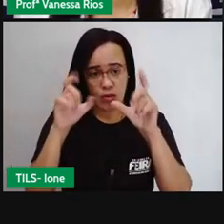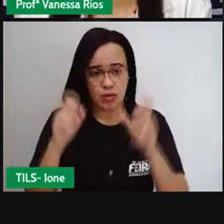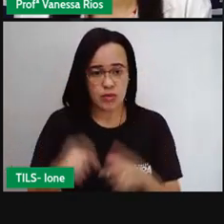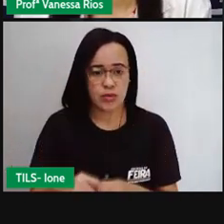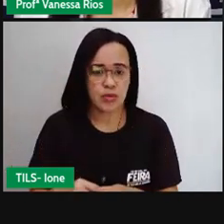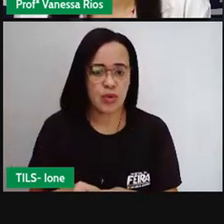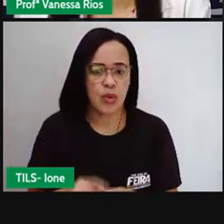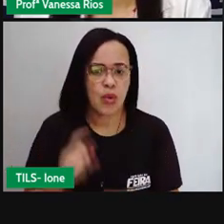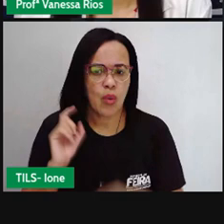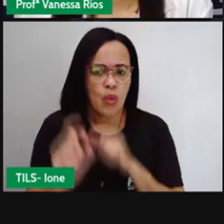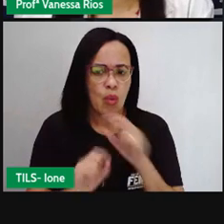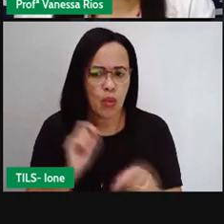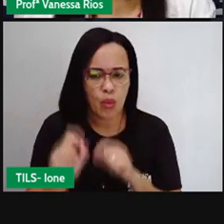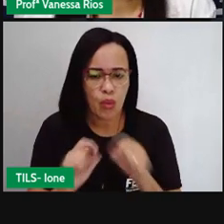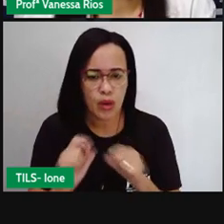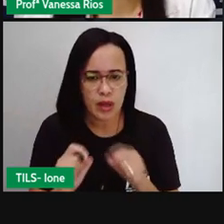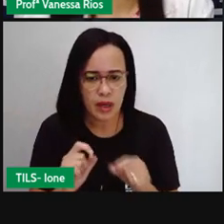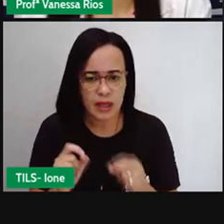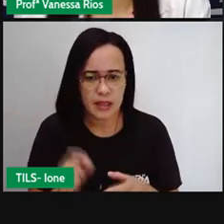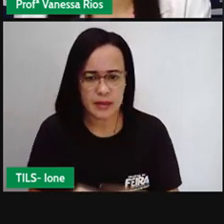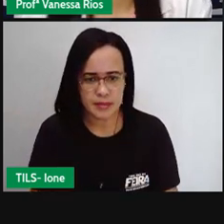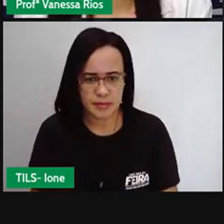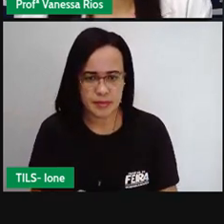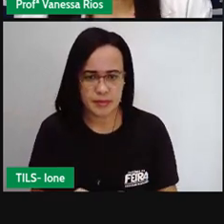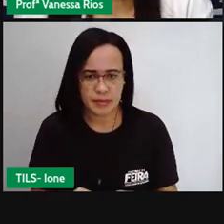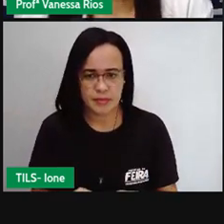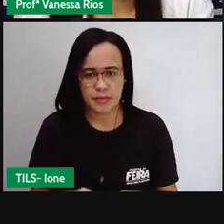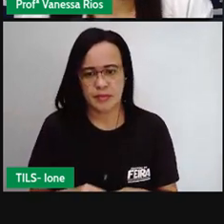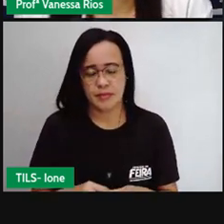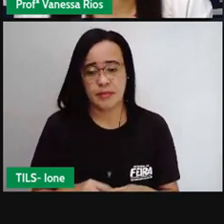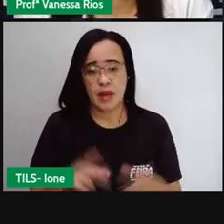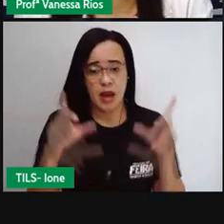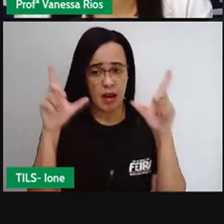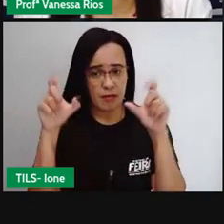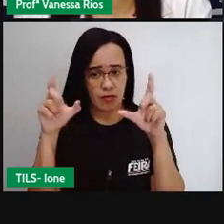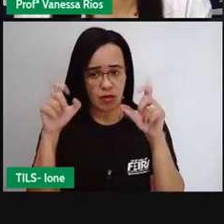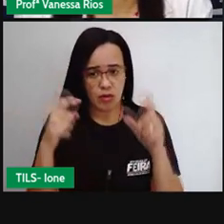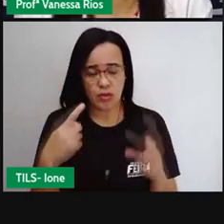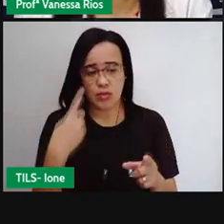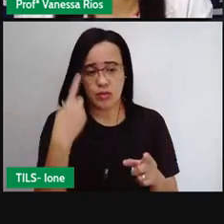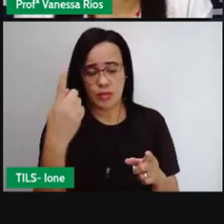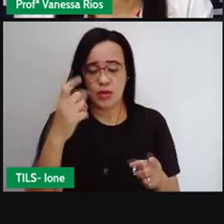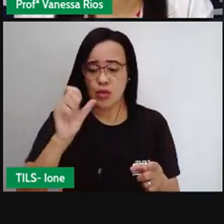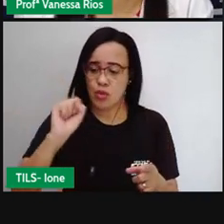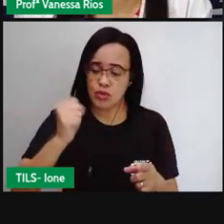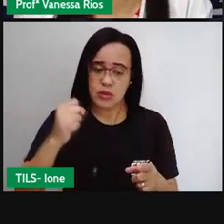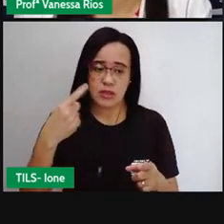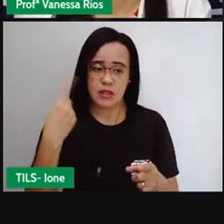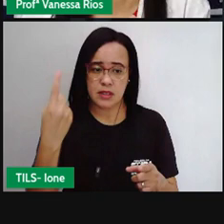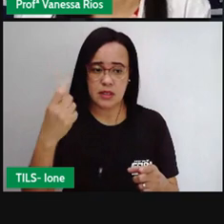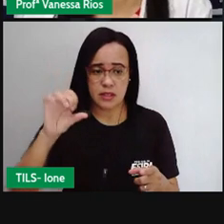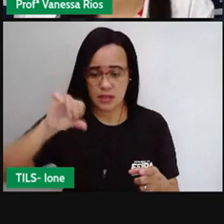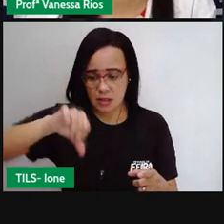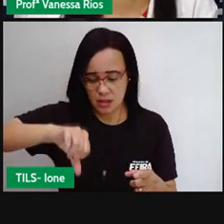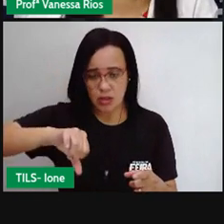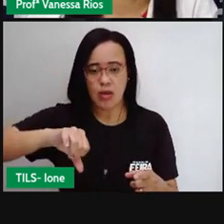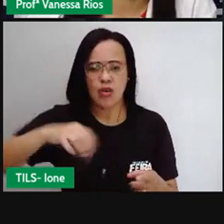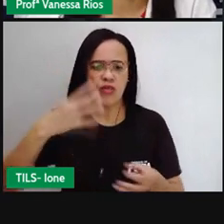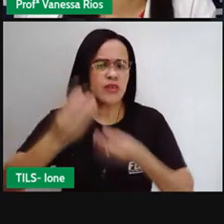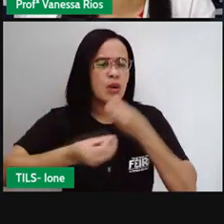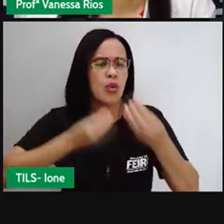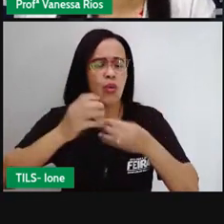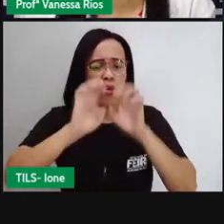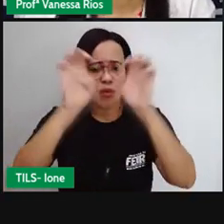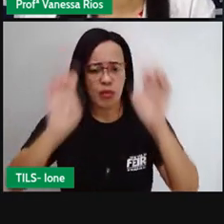como era a estrutura e a organização urbana da cidade, nesse mais ou menos no período aí em que a família real